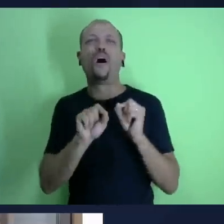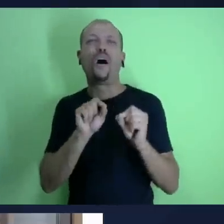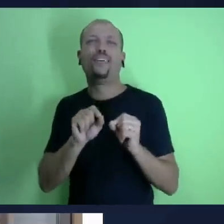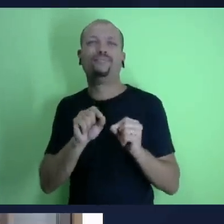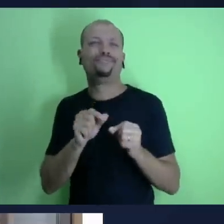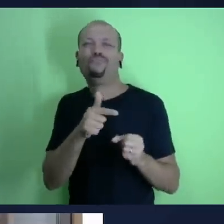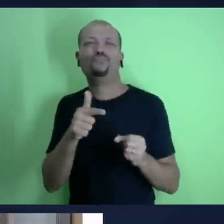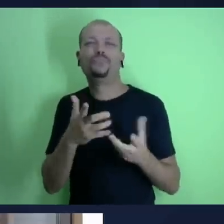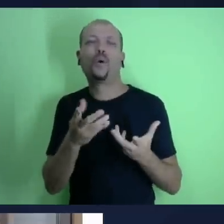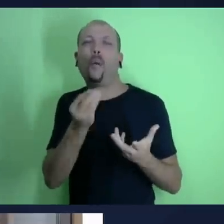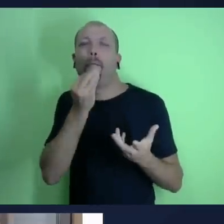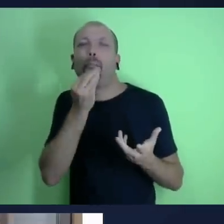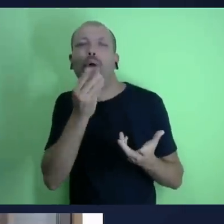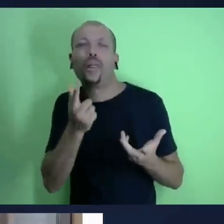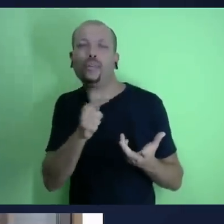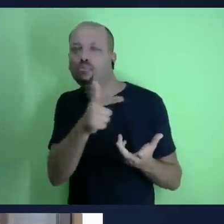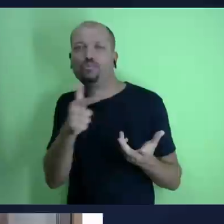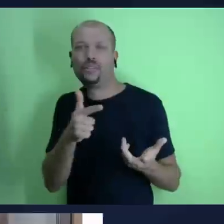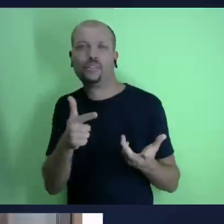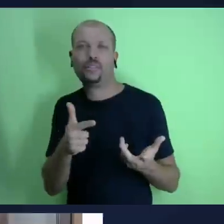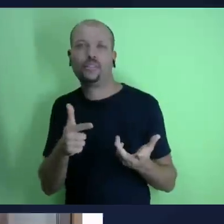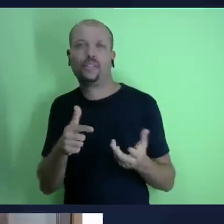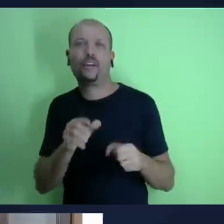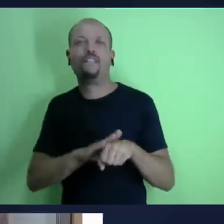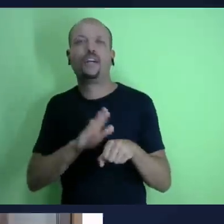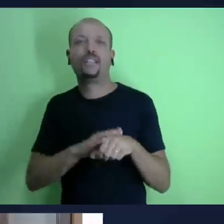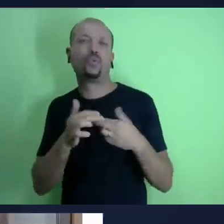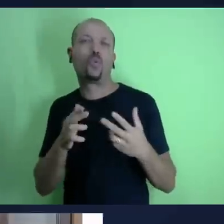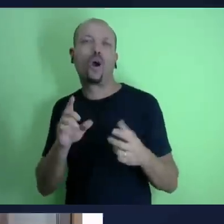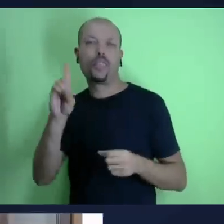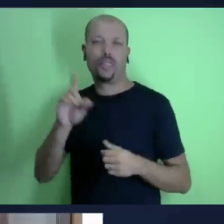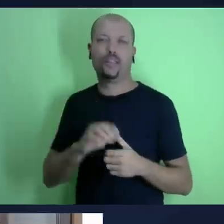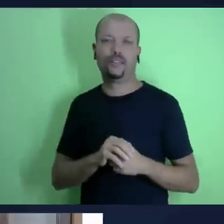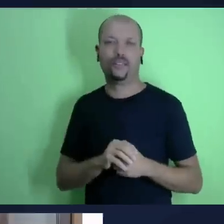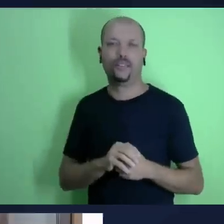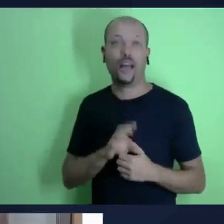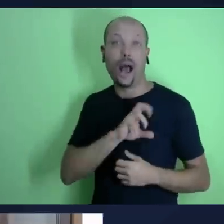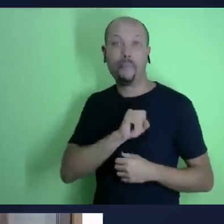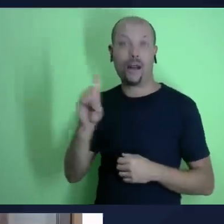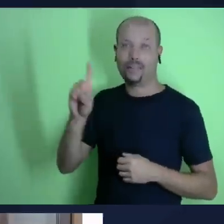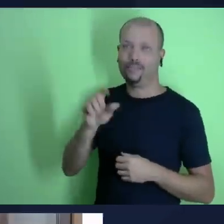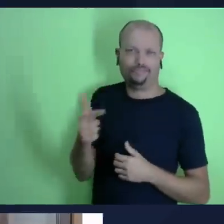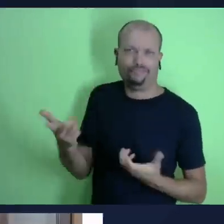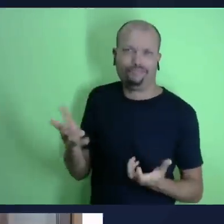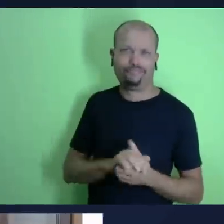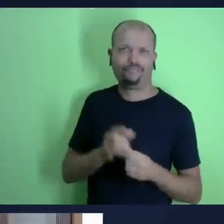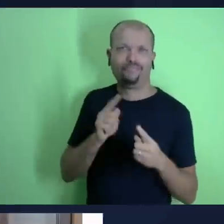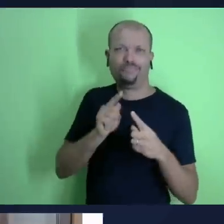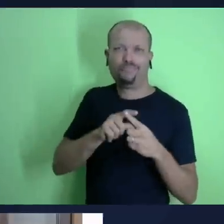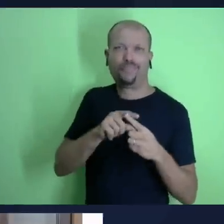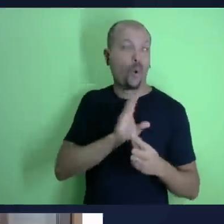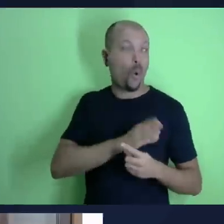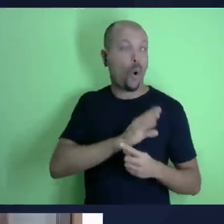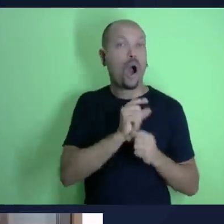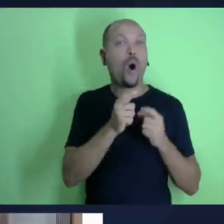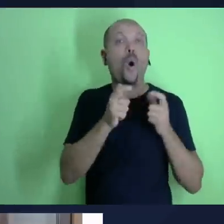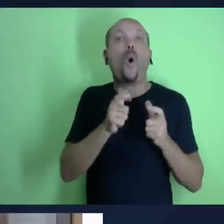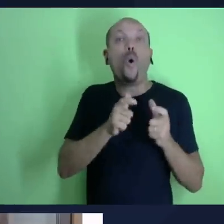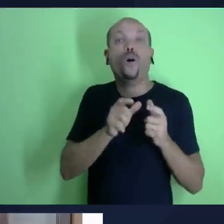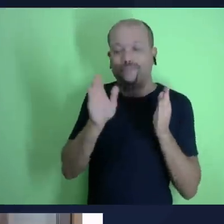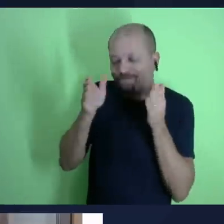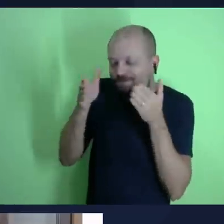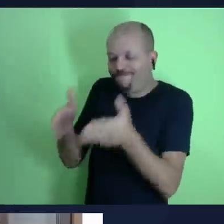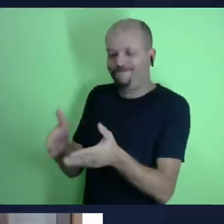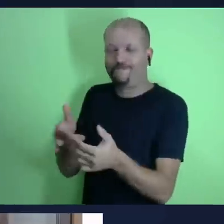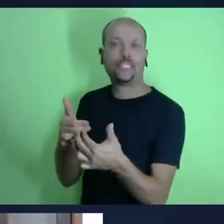outra direção e aí então Jesus ele diz assim olha não acumulem pra vocês tesouros